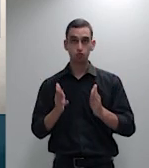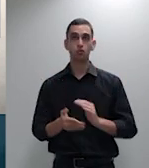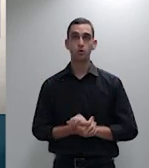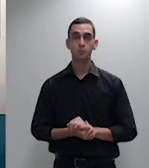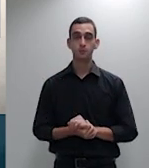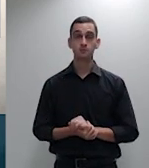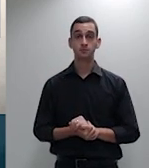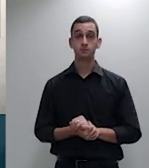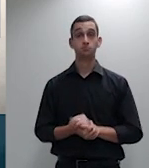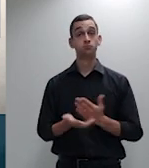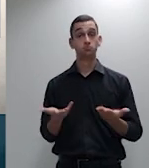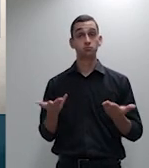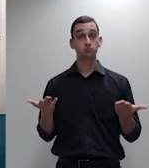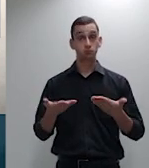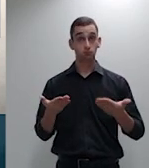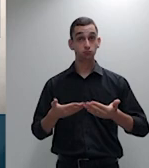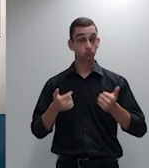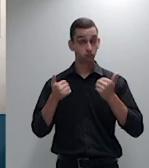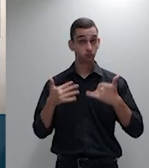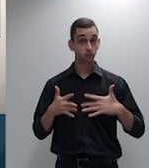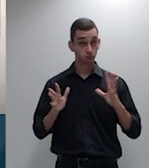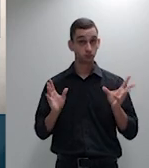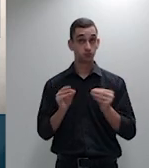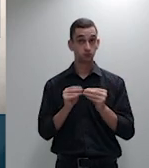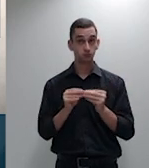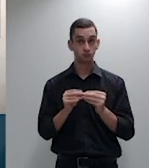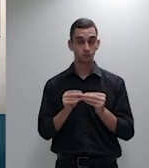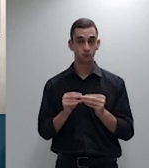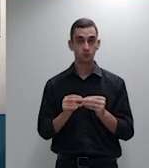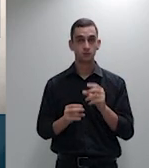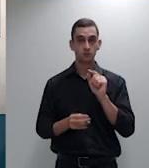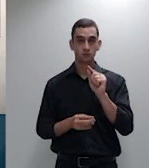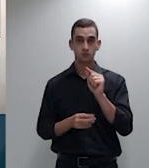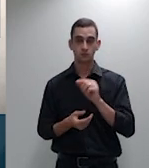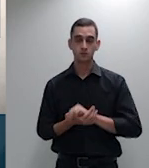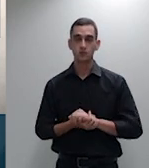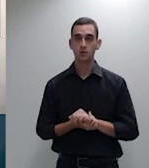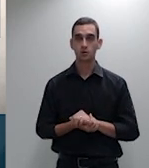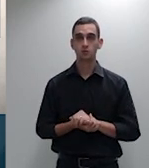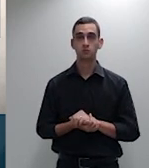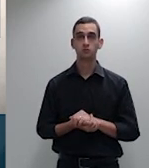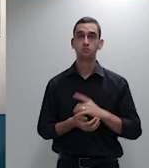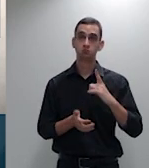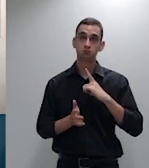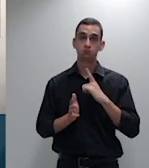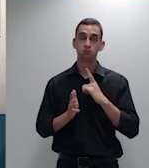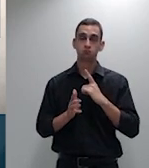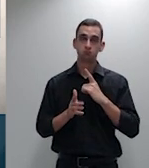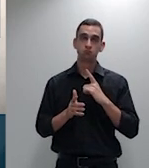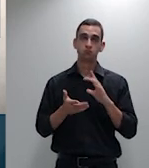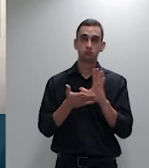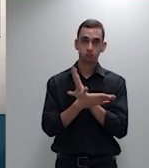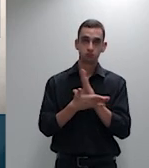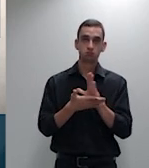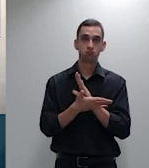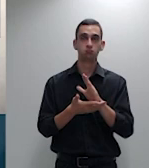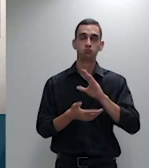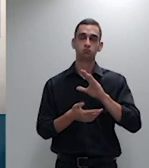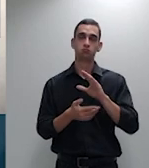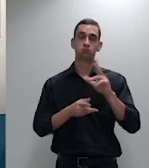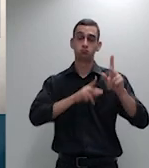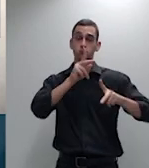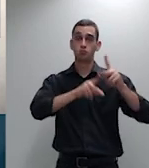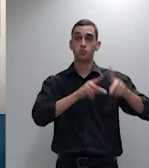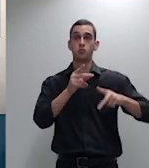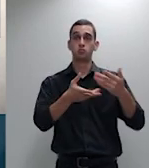do ponto de vista pragmático ao lado dos consumidores o IDEC manifestou que a produção de